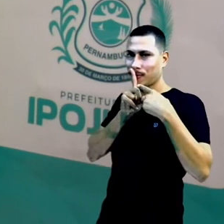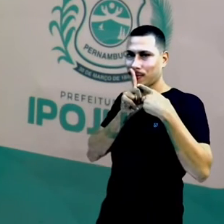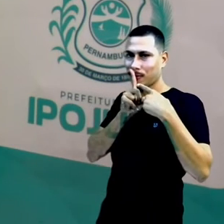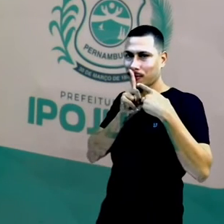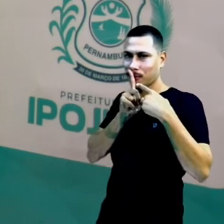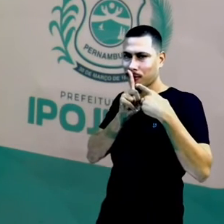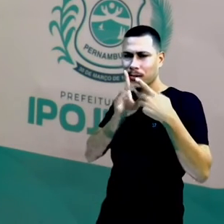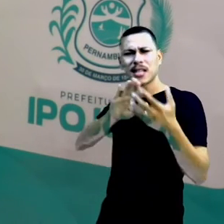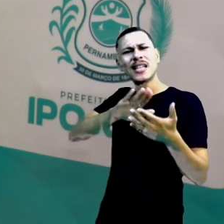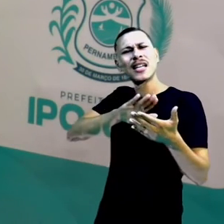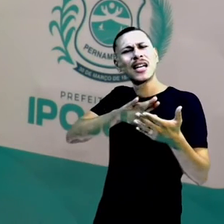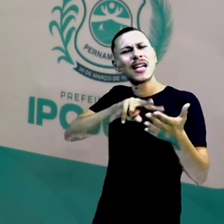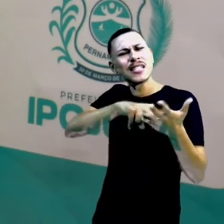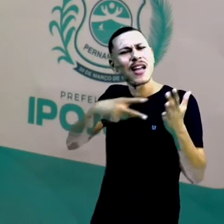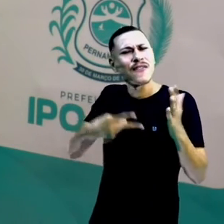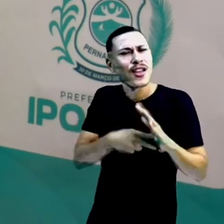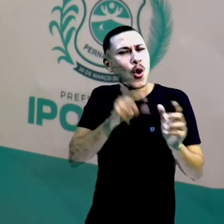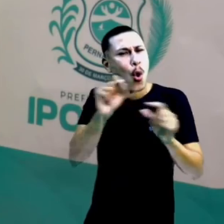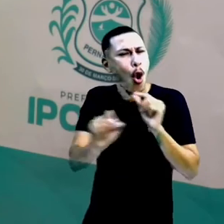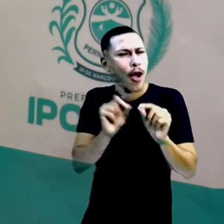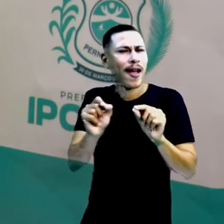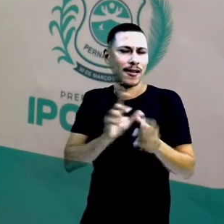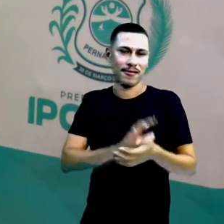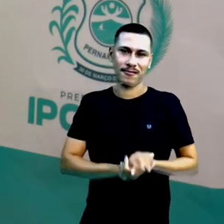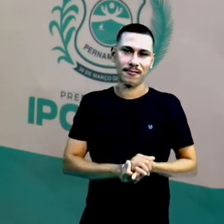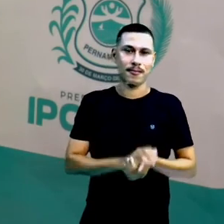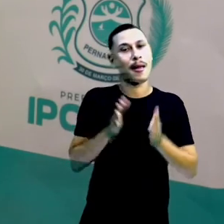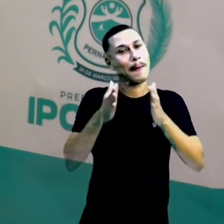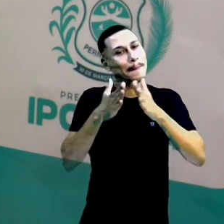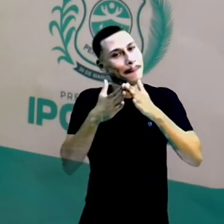pedindo a você? Ela está solicitando o quê?